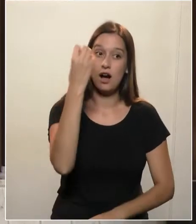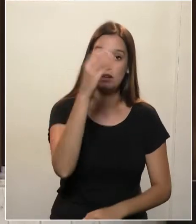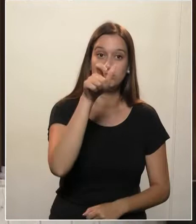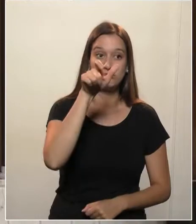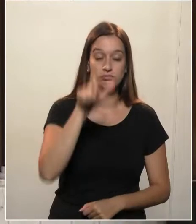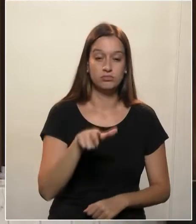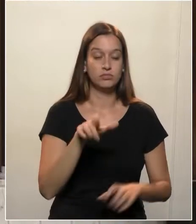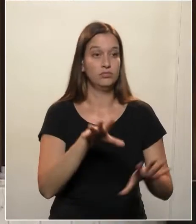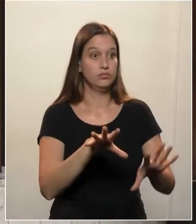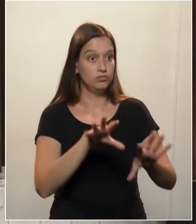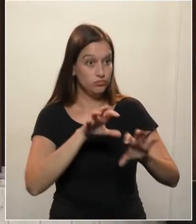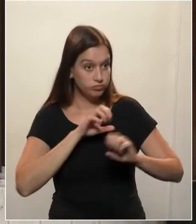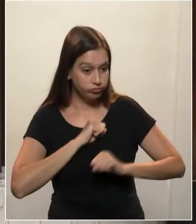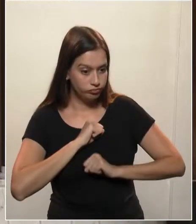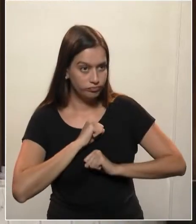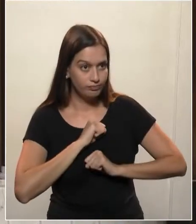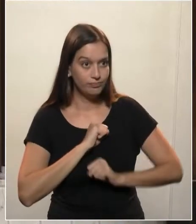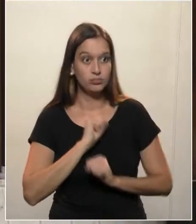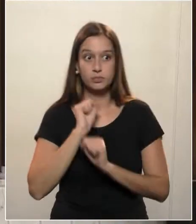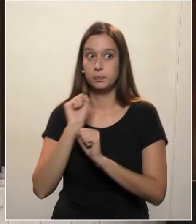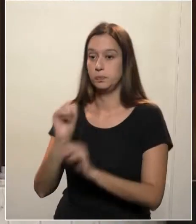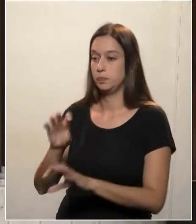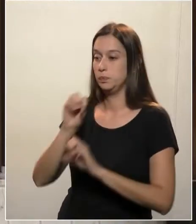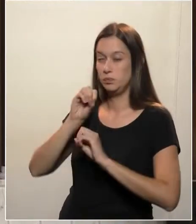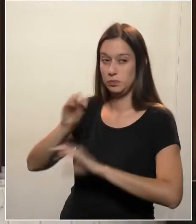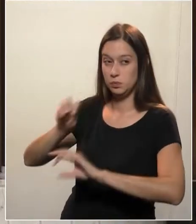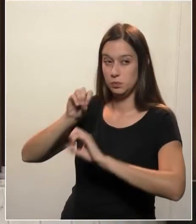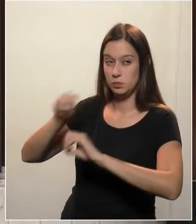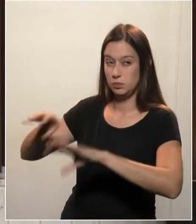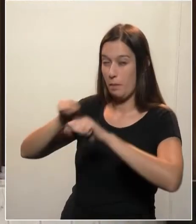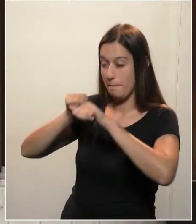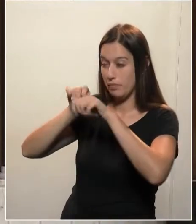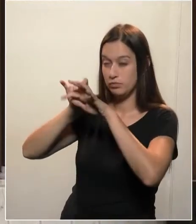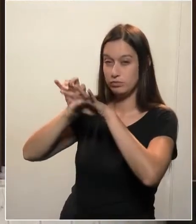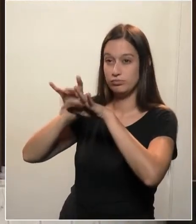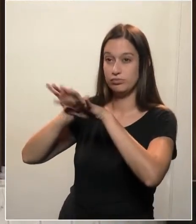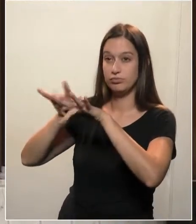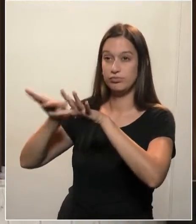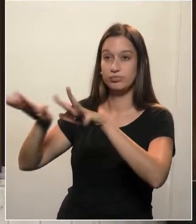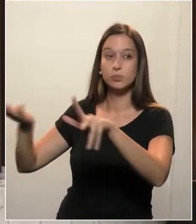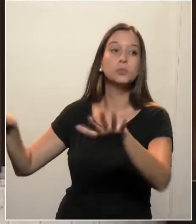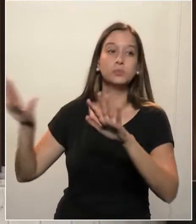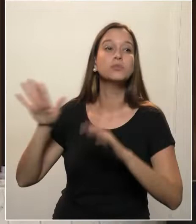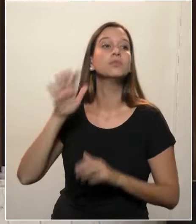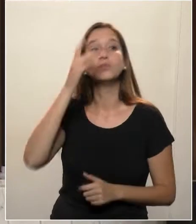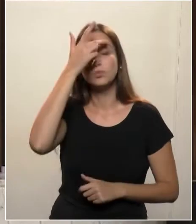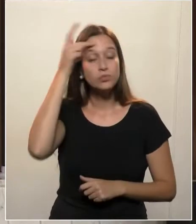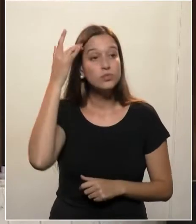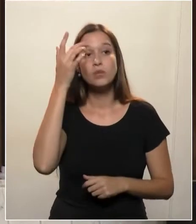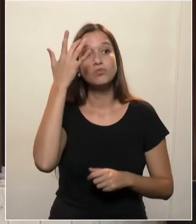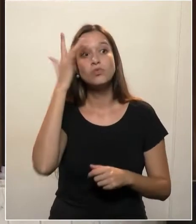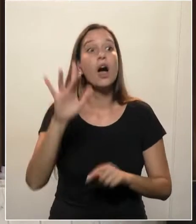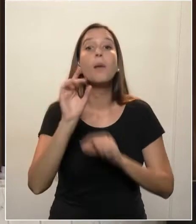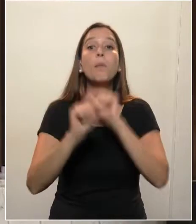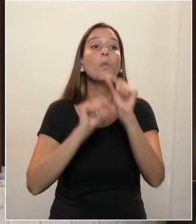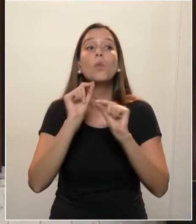para a outra e você não tem mais controle. Quando a transmissão é comunitária, você não sabe mais quem está transmitindo para quem.